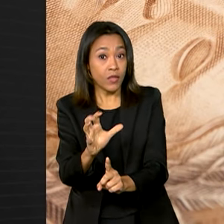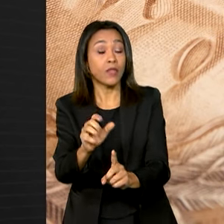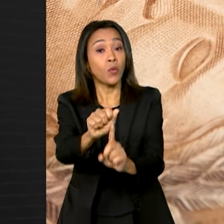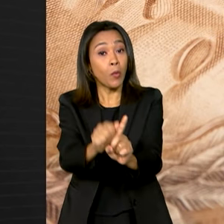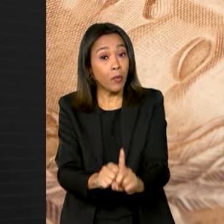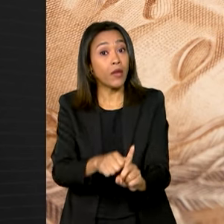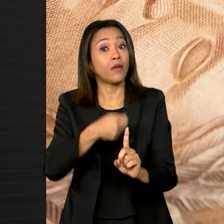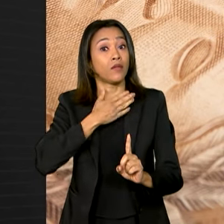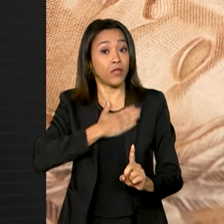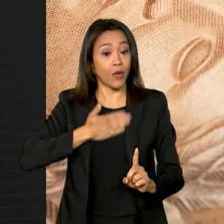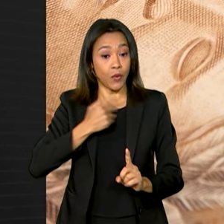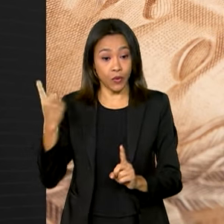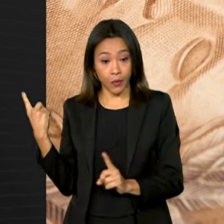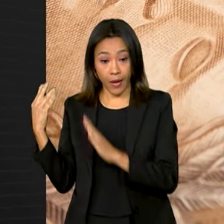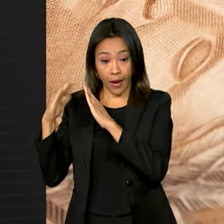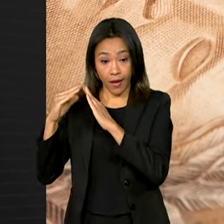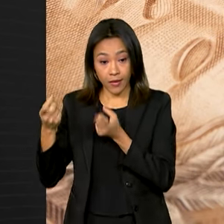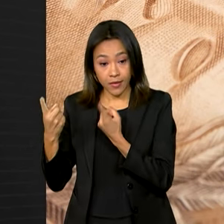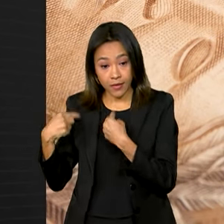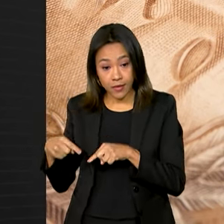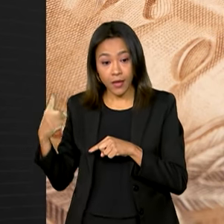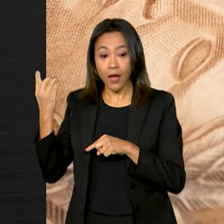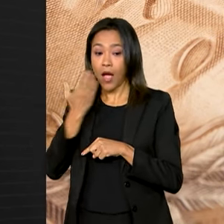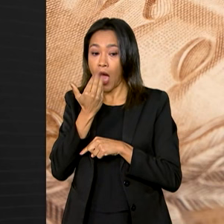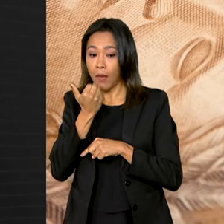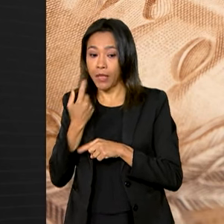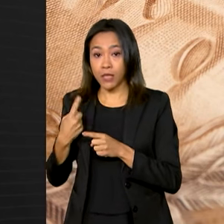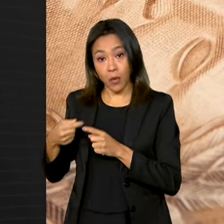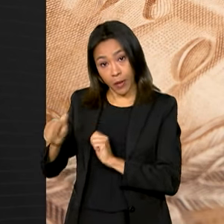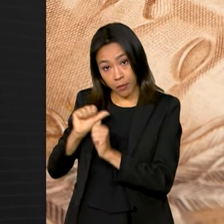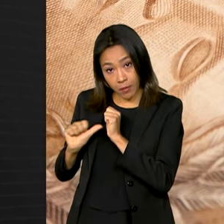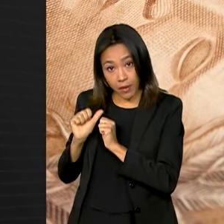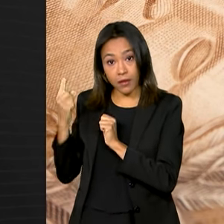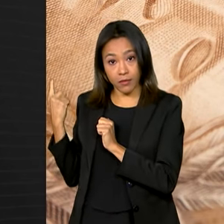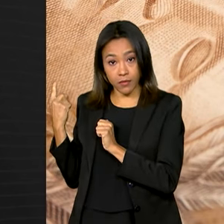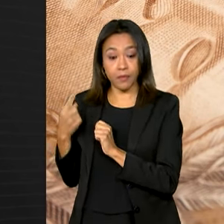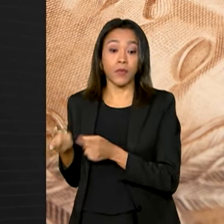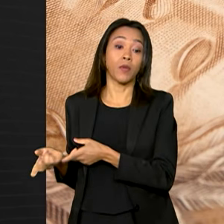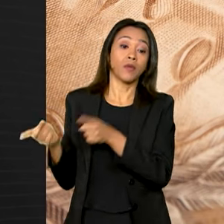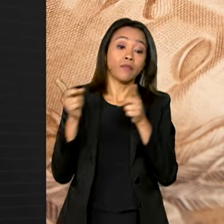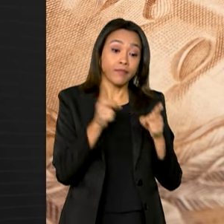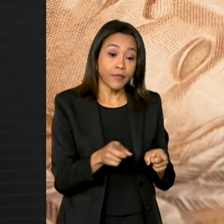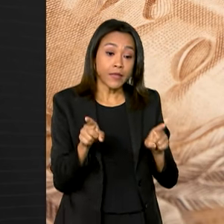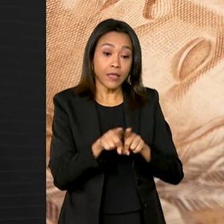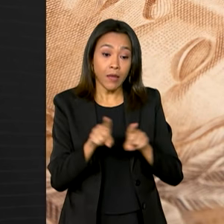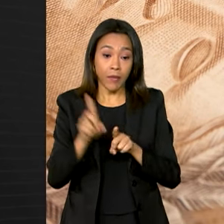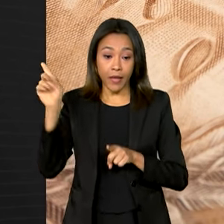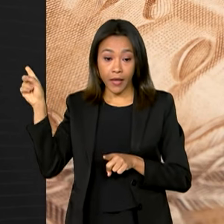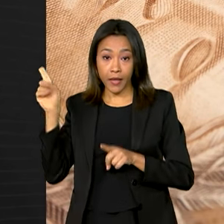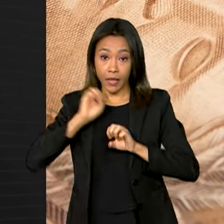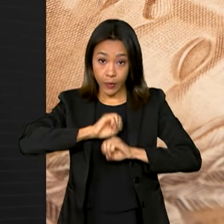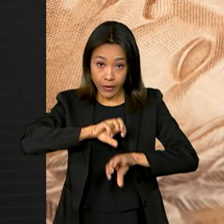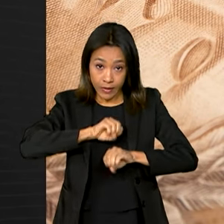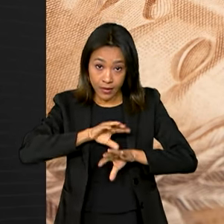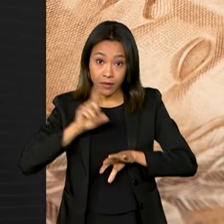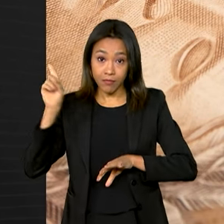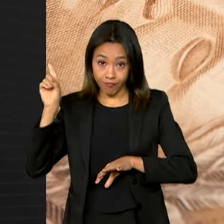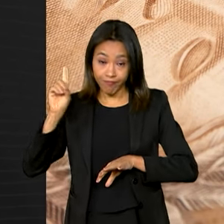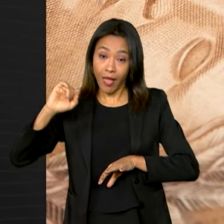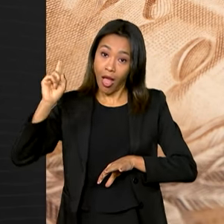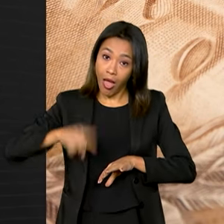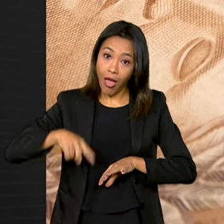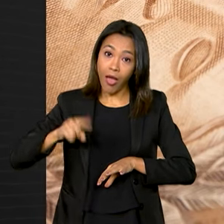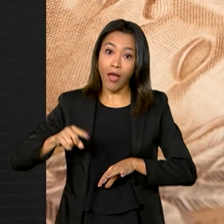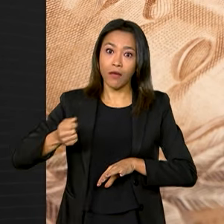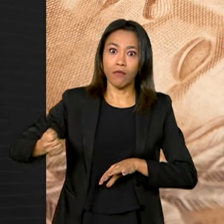agosto. Habitação e alimentação e bebidas. Por outro lado, o setor de educação está entre os que